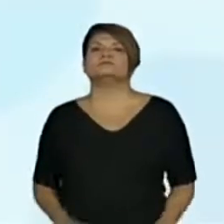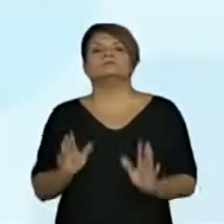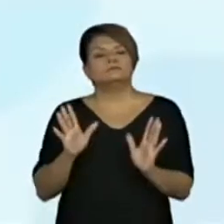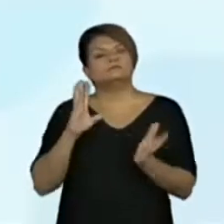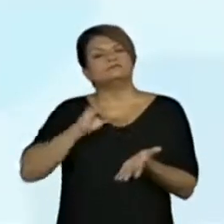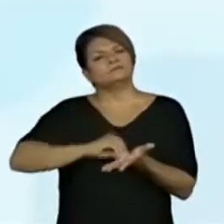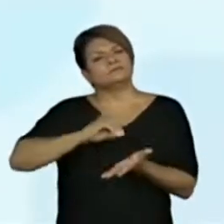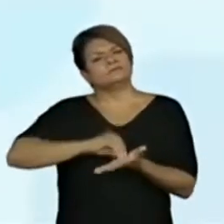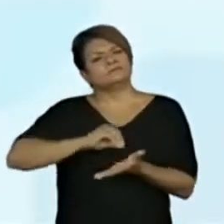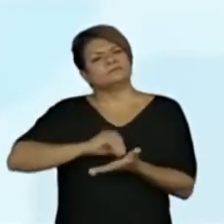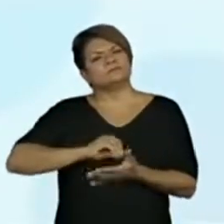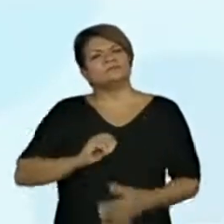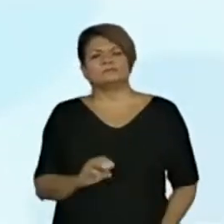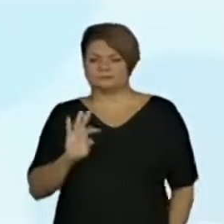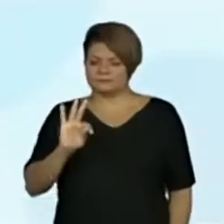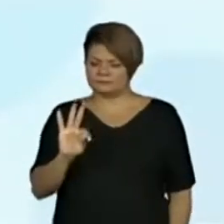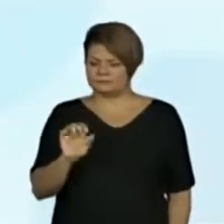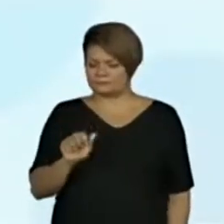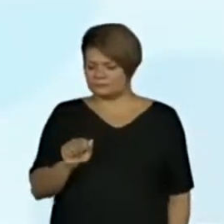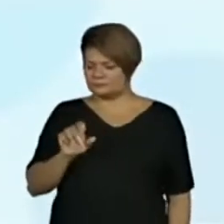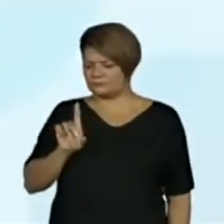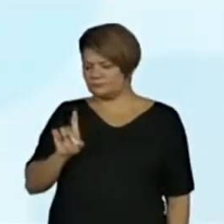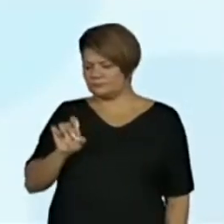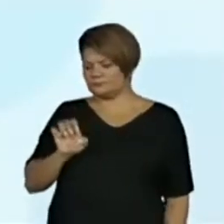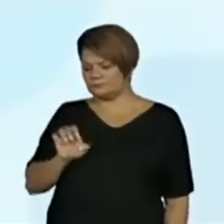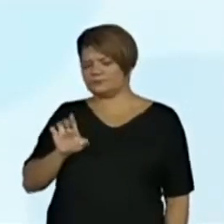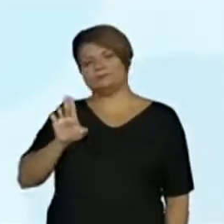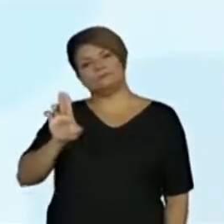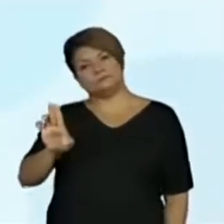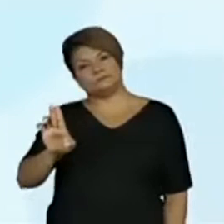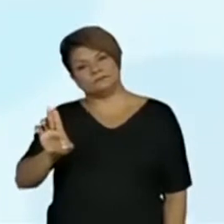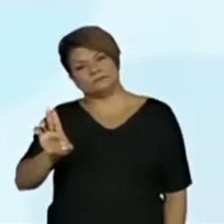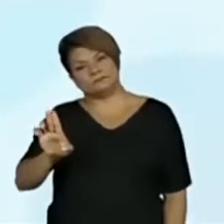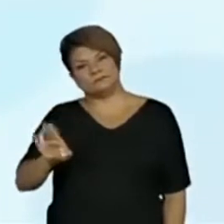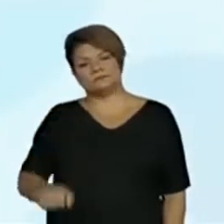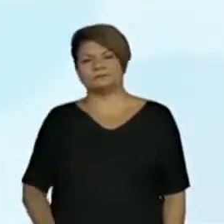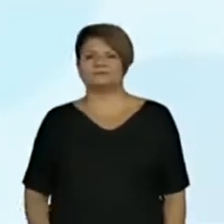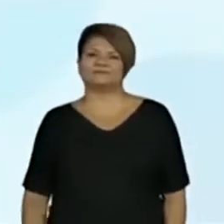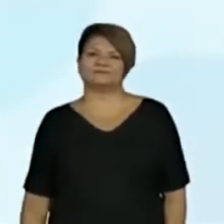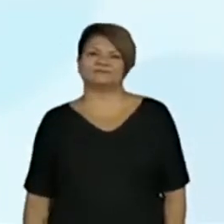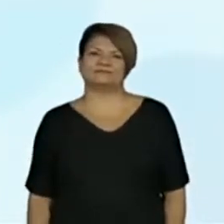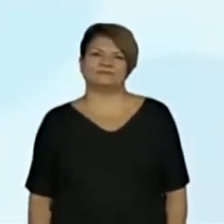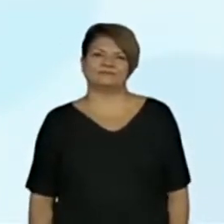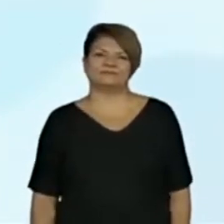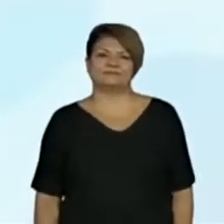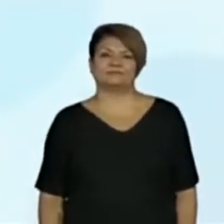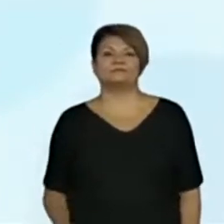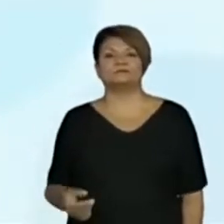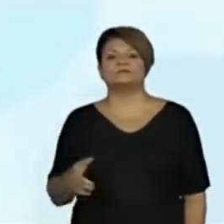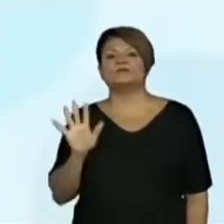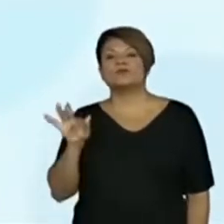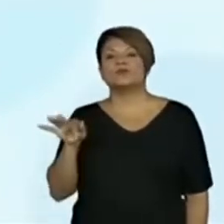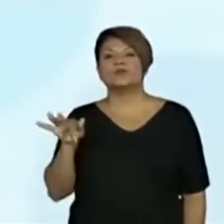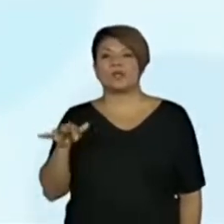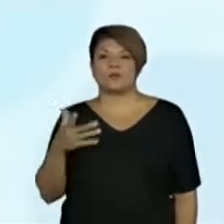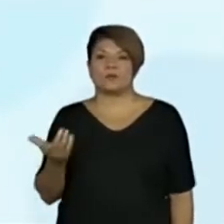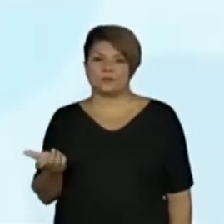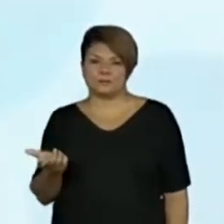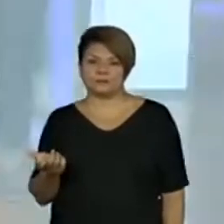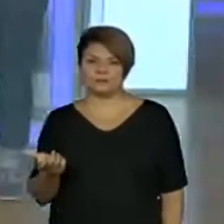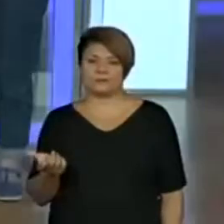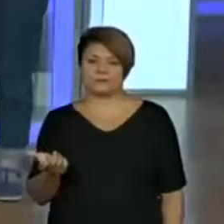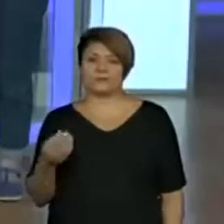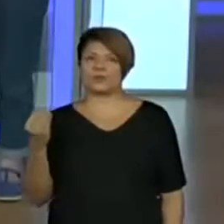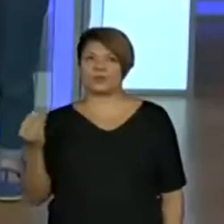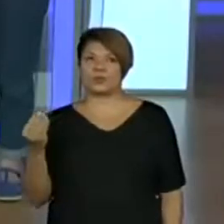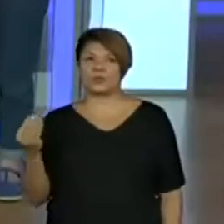faltando, né? Eu preciso falar Tadeu. Como é que esse U, né? Esse finalzinho. Olha, bem.